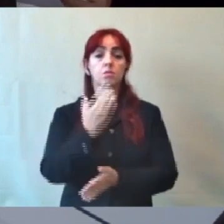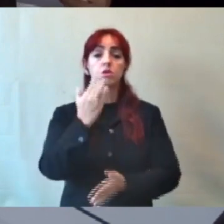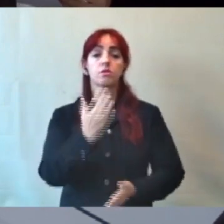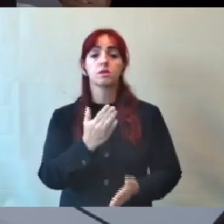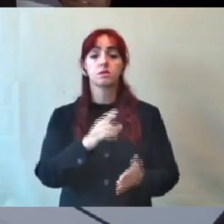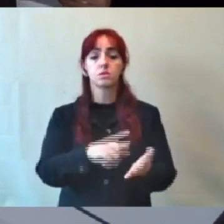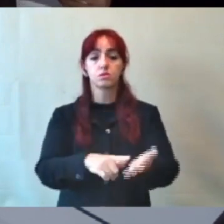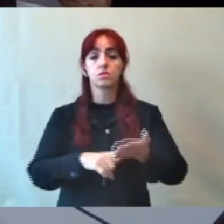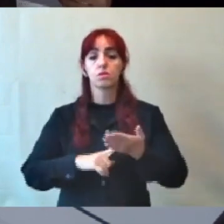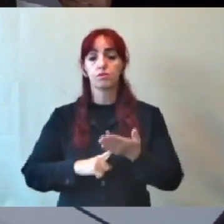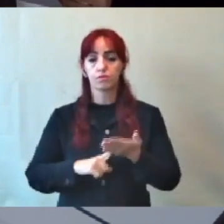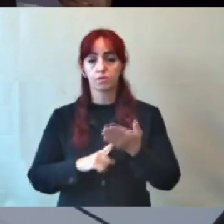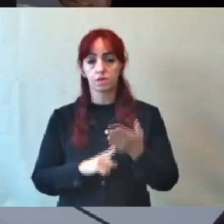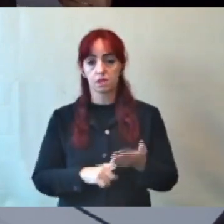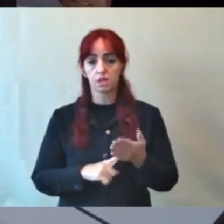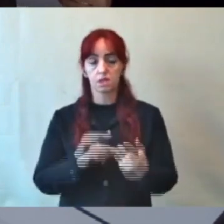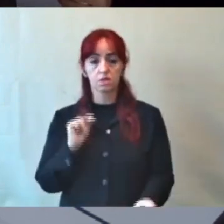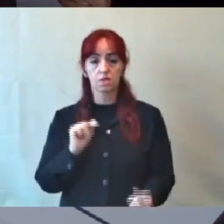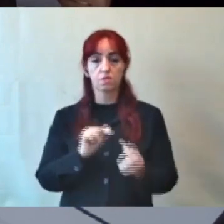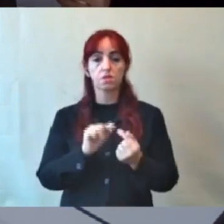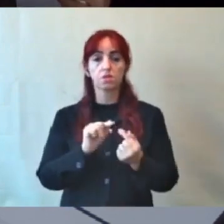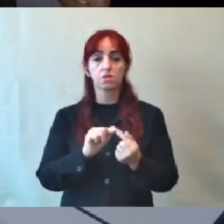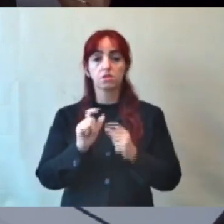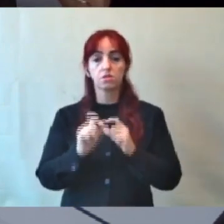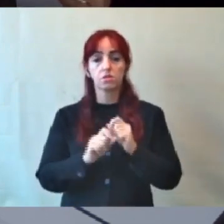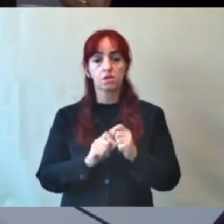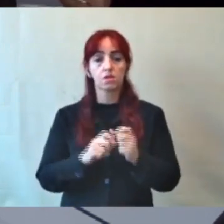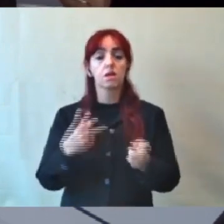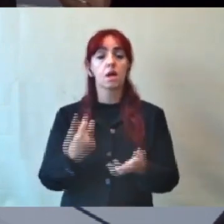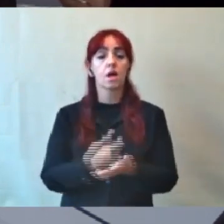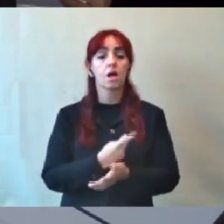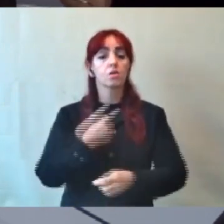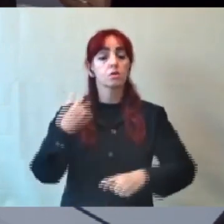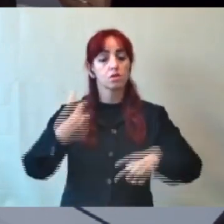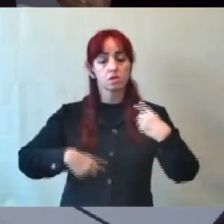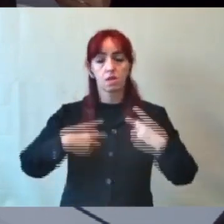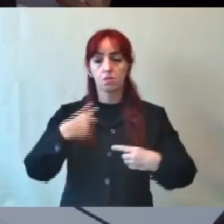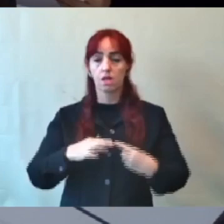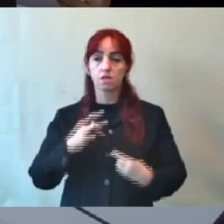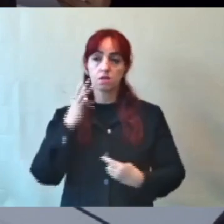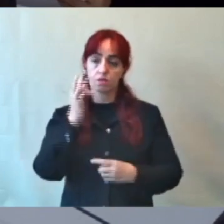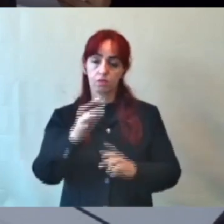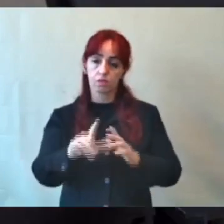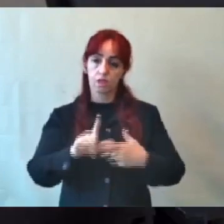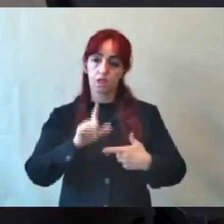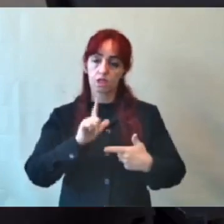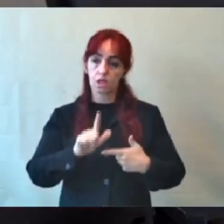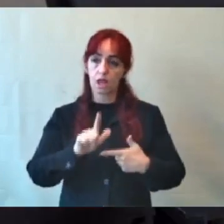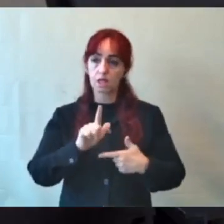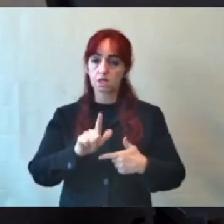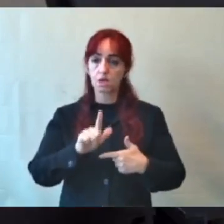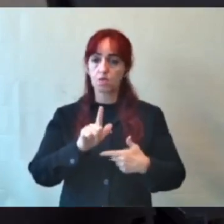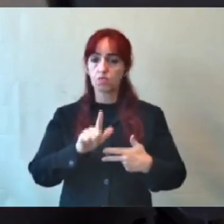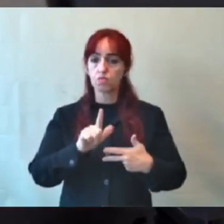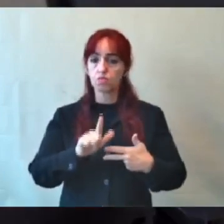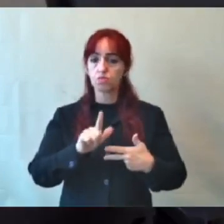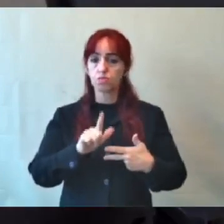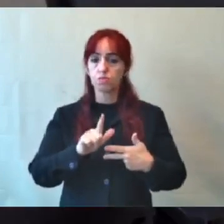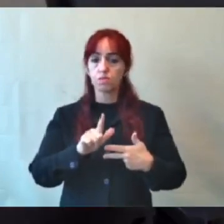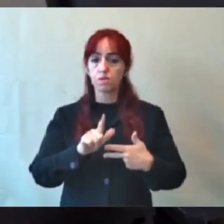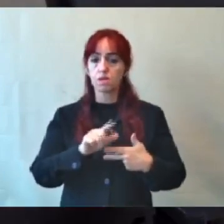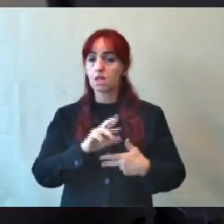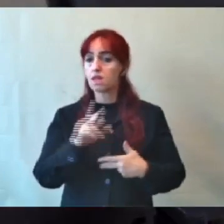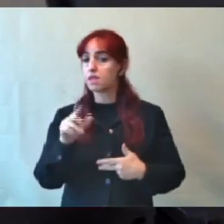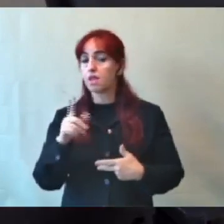com o objetivo determinado que é a realização de debates sobre o futuro da legislação municipal e não depoimento sobre fatos